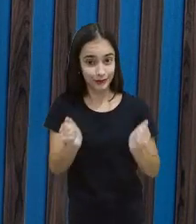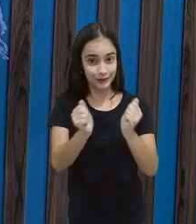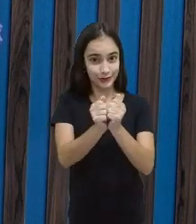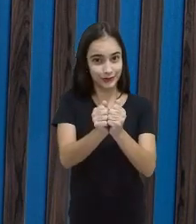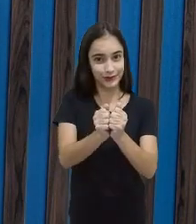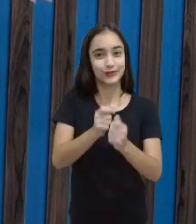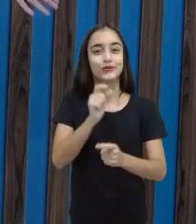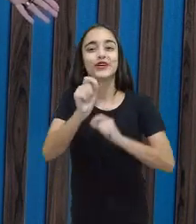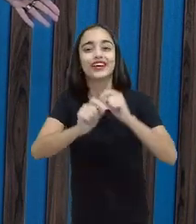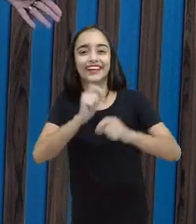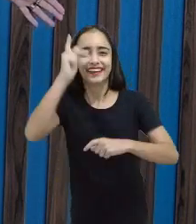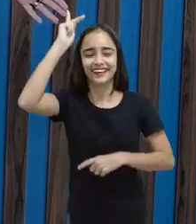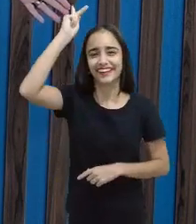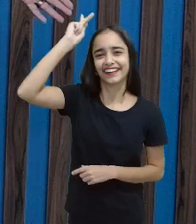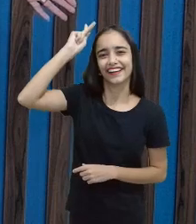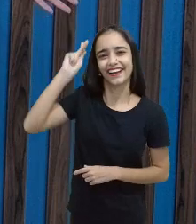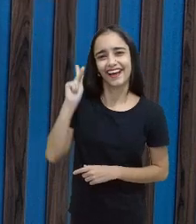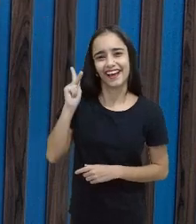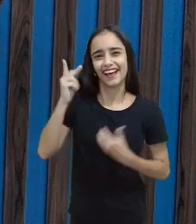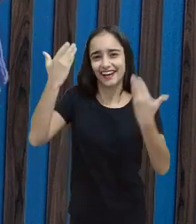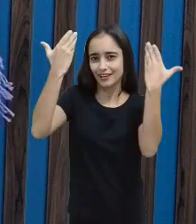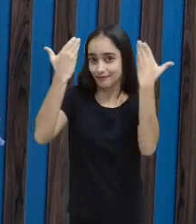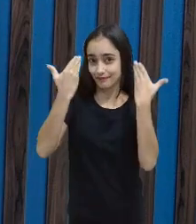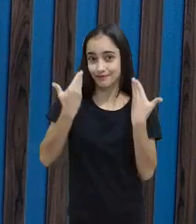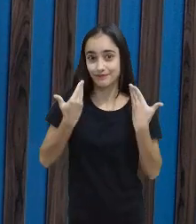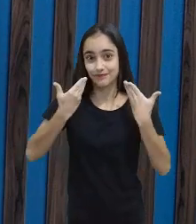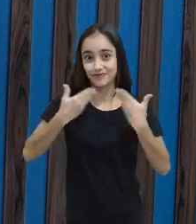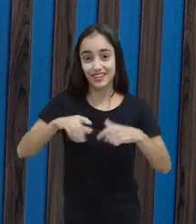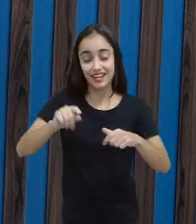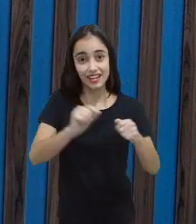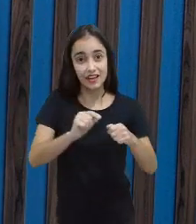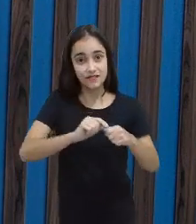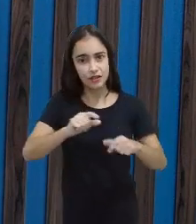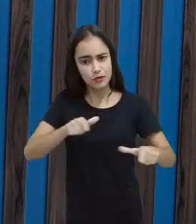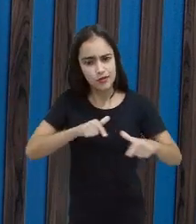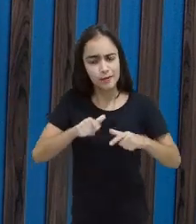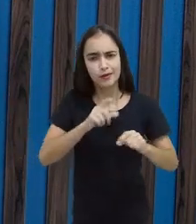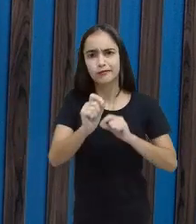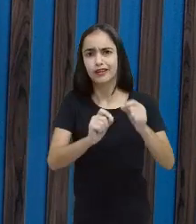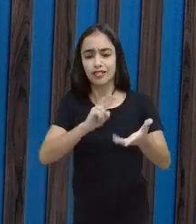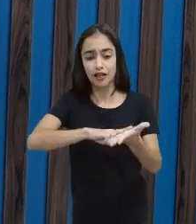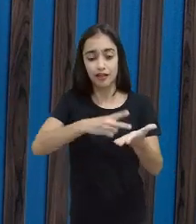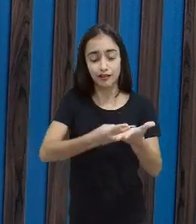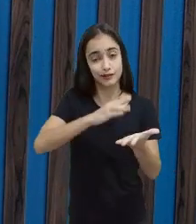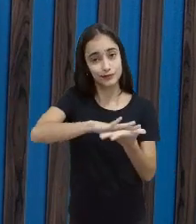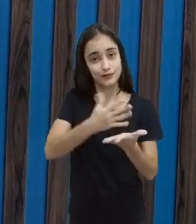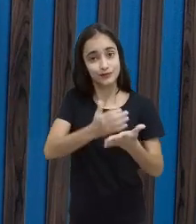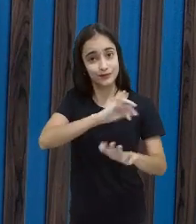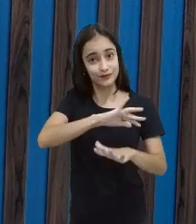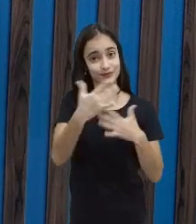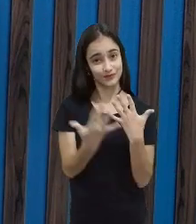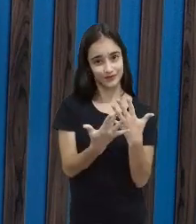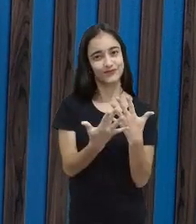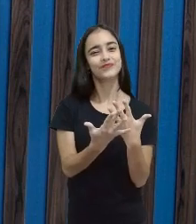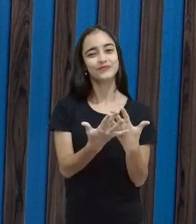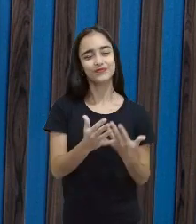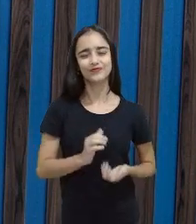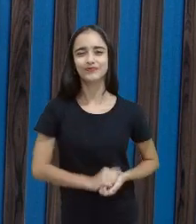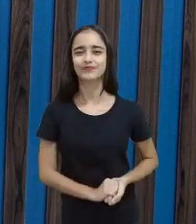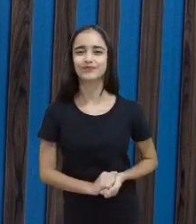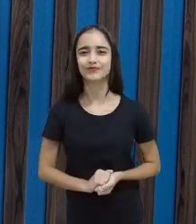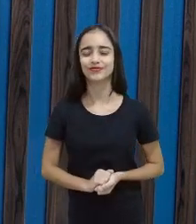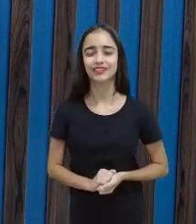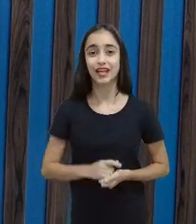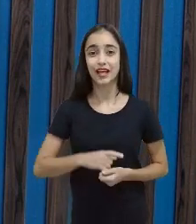com a Karen, que está fazendo a tradução para a linguagem brasileira de sinais